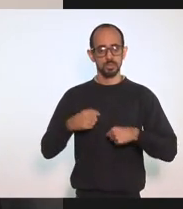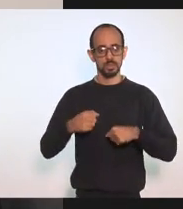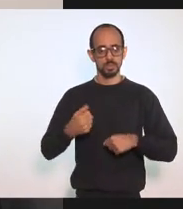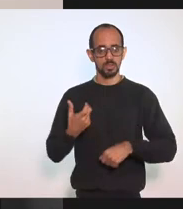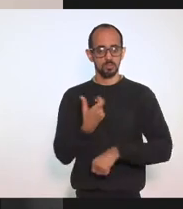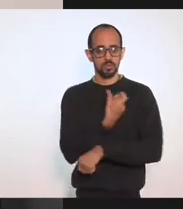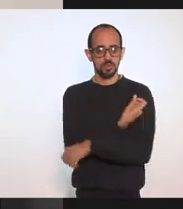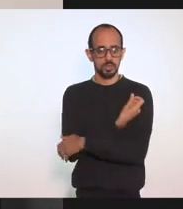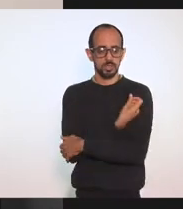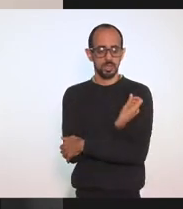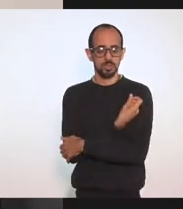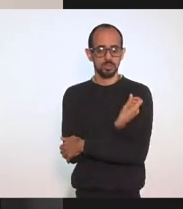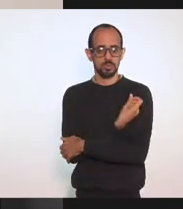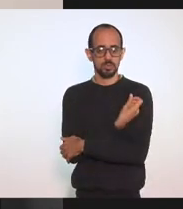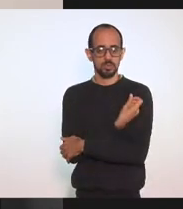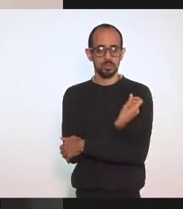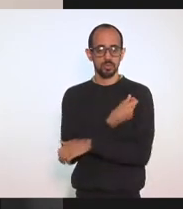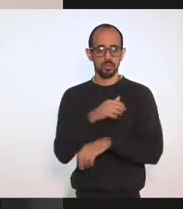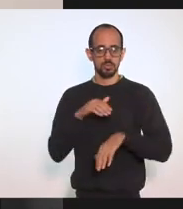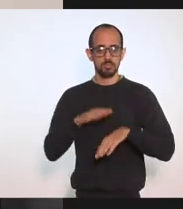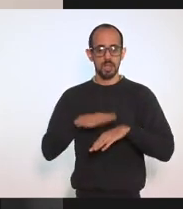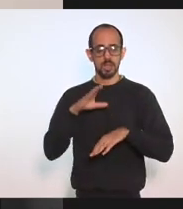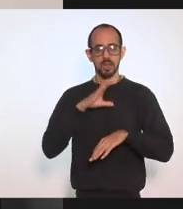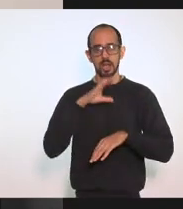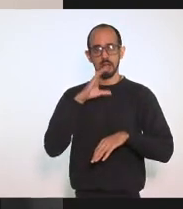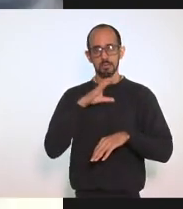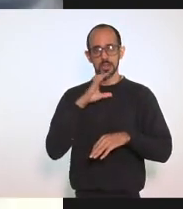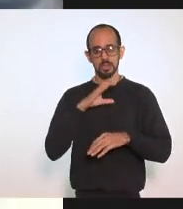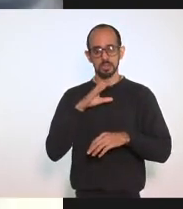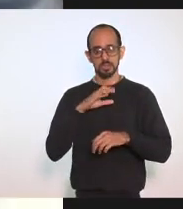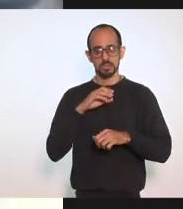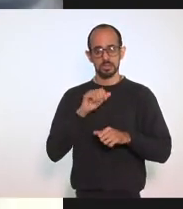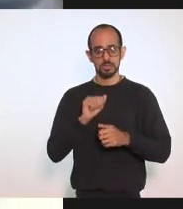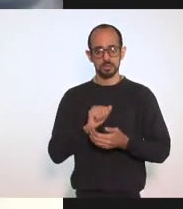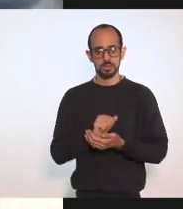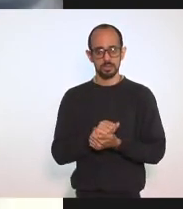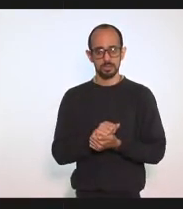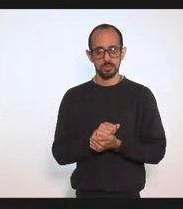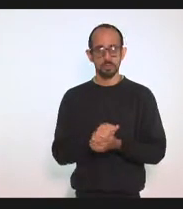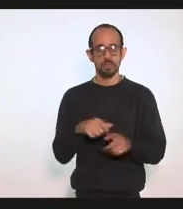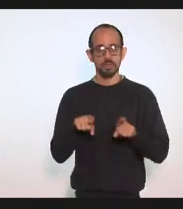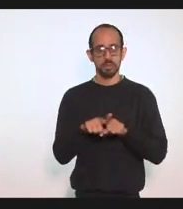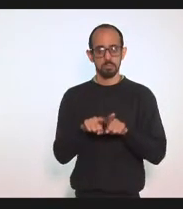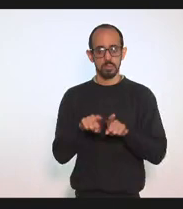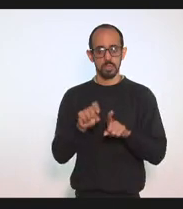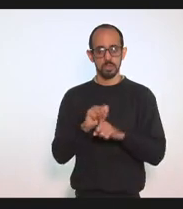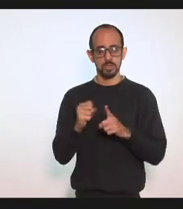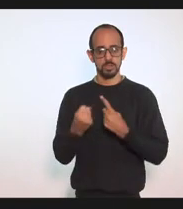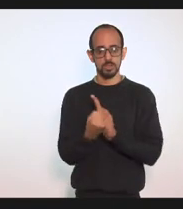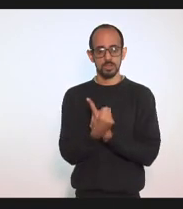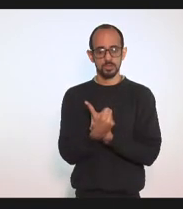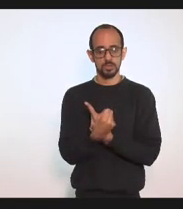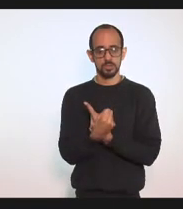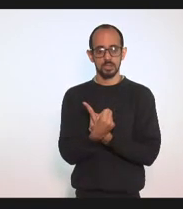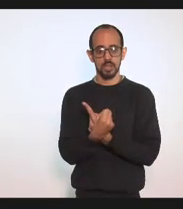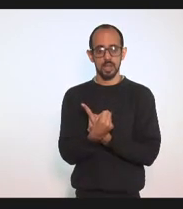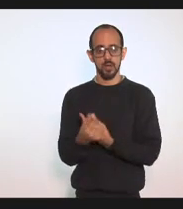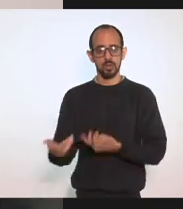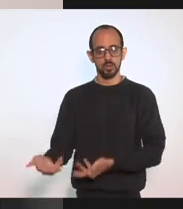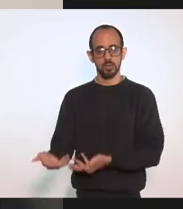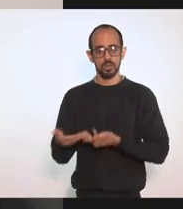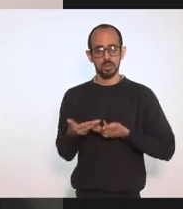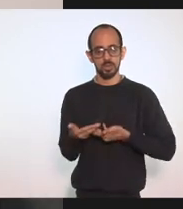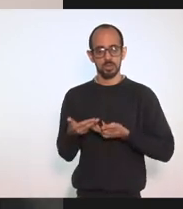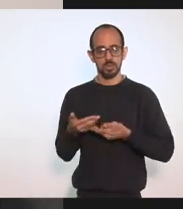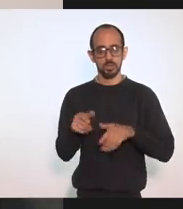Com a maior Celeridade possível Os da assistência Social Aqueles que estão Atendendo as famílias De